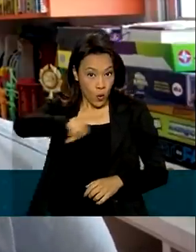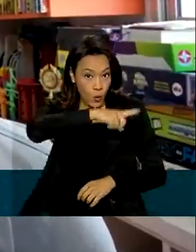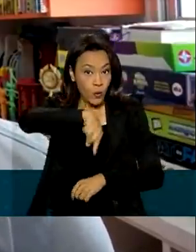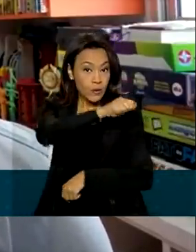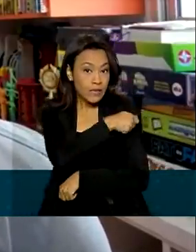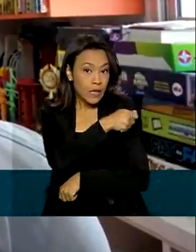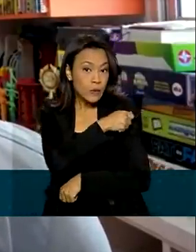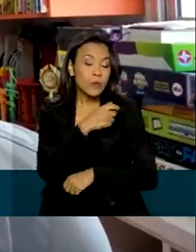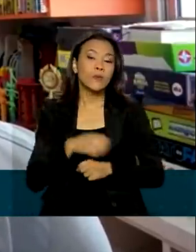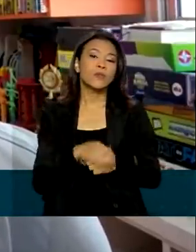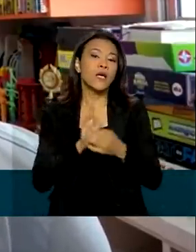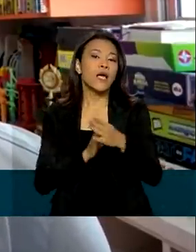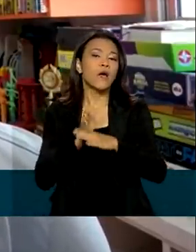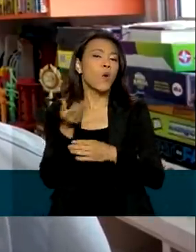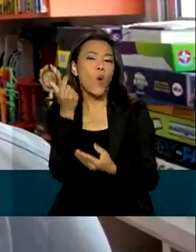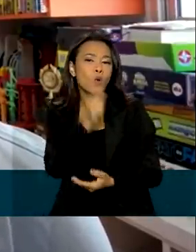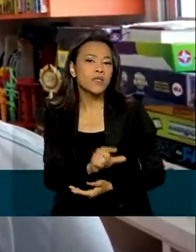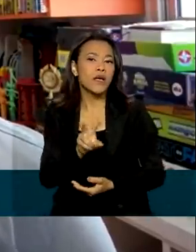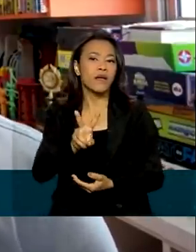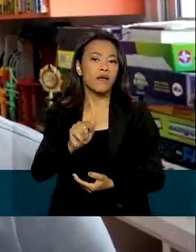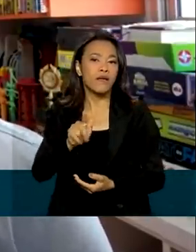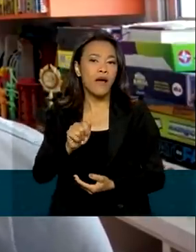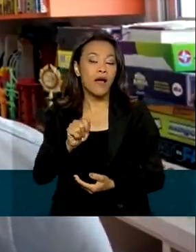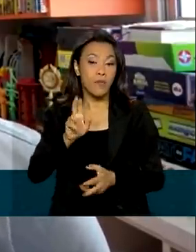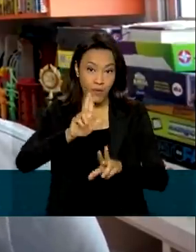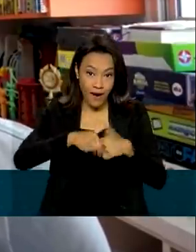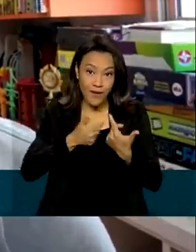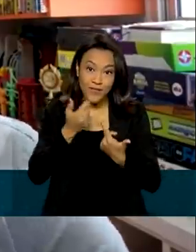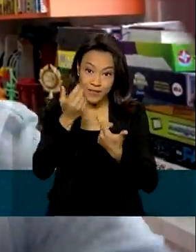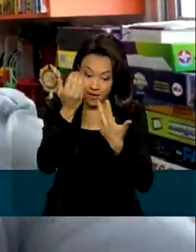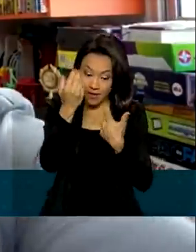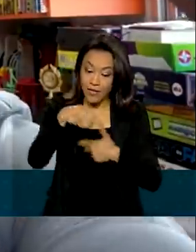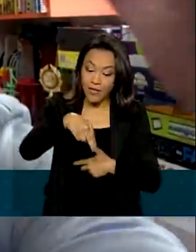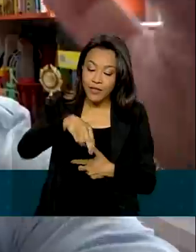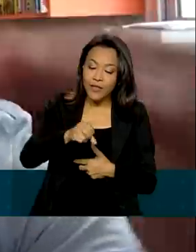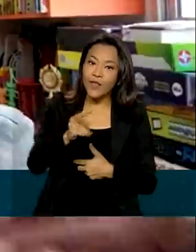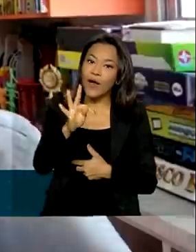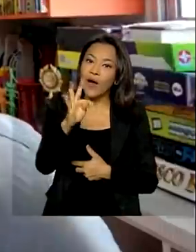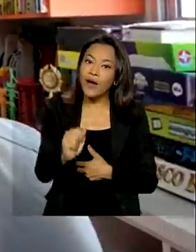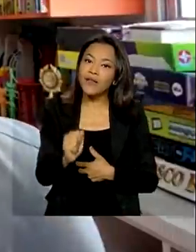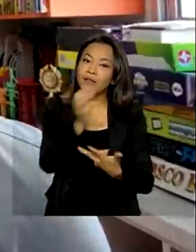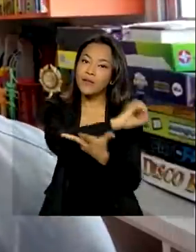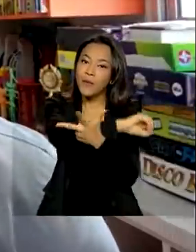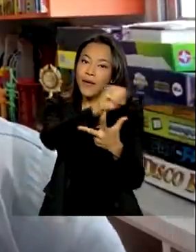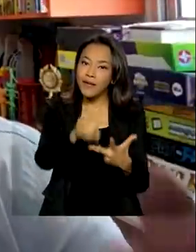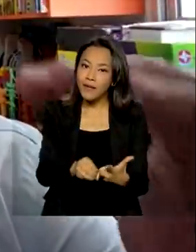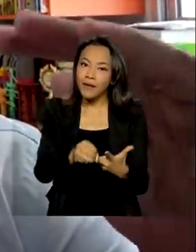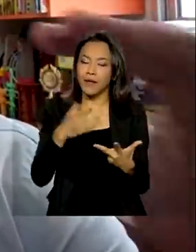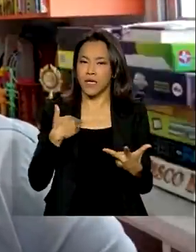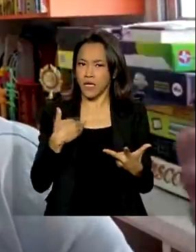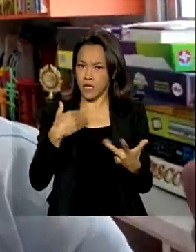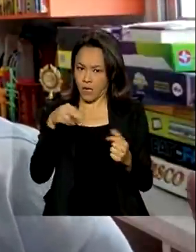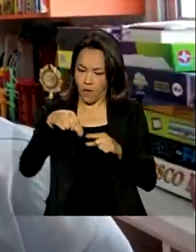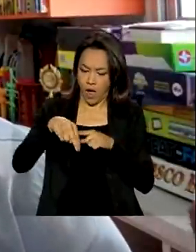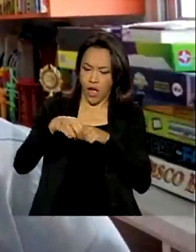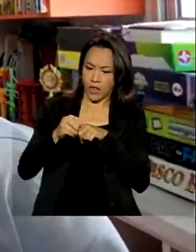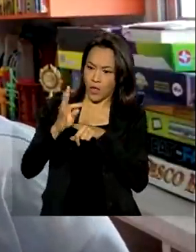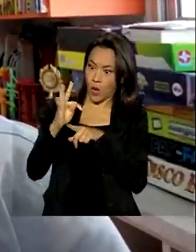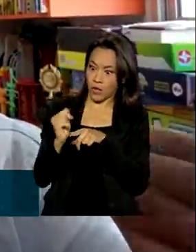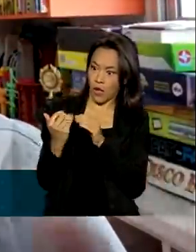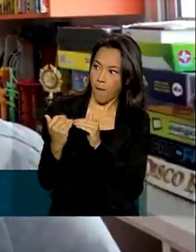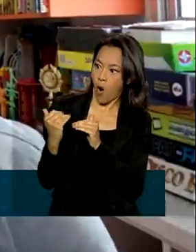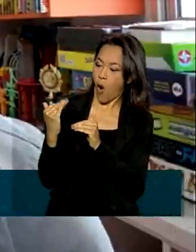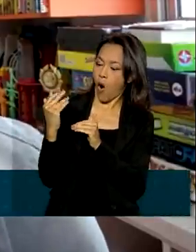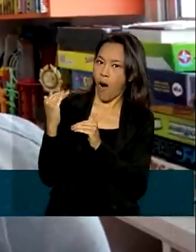vagas por meio da nota do Enem. Ou seja, é classificatório quanto maior a nota do Enem,